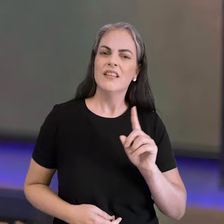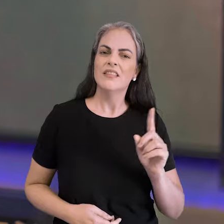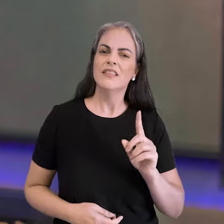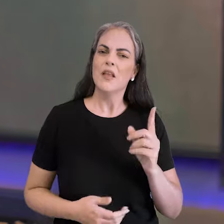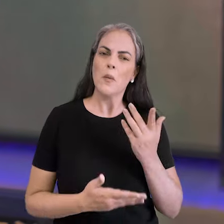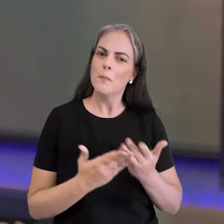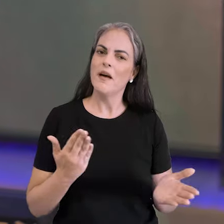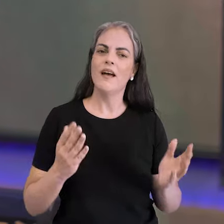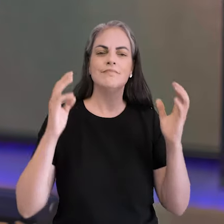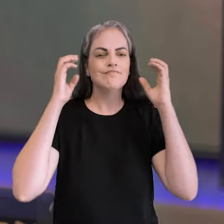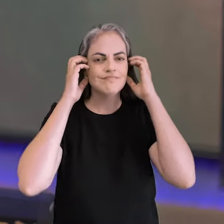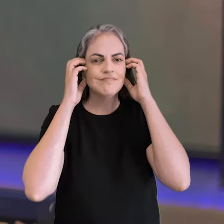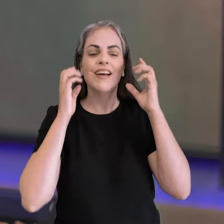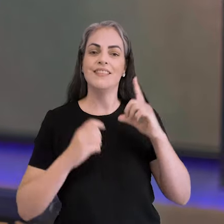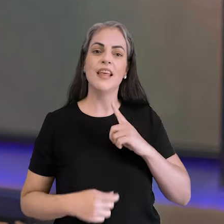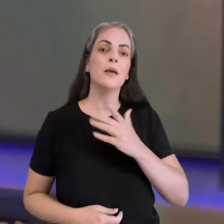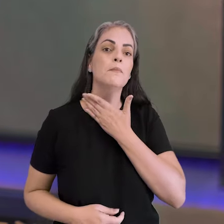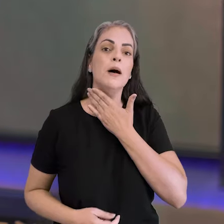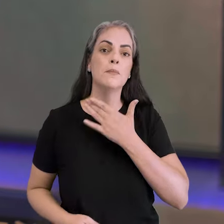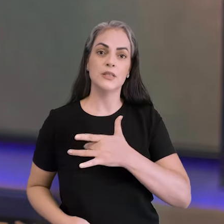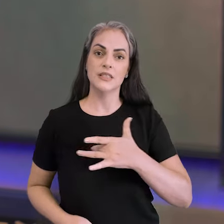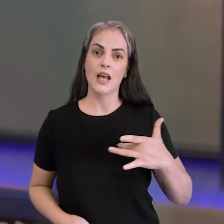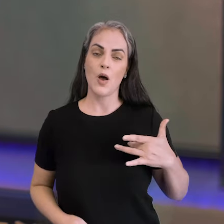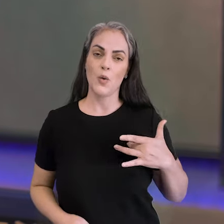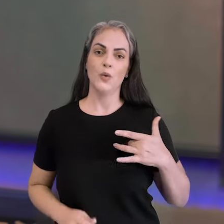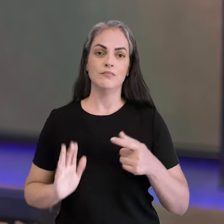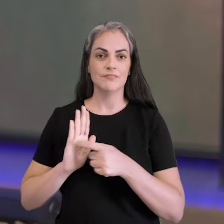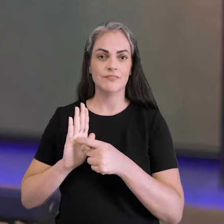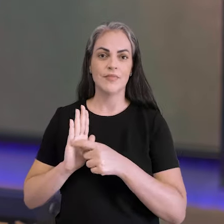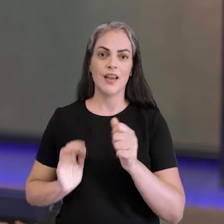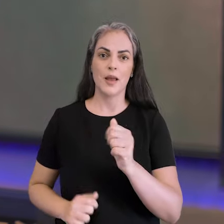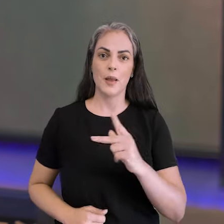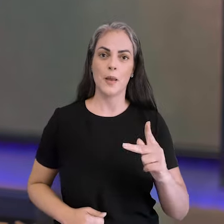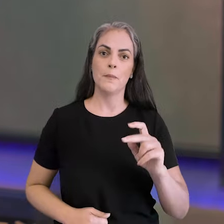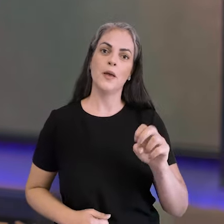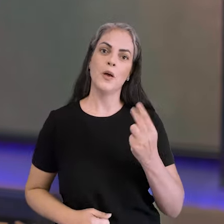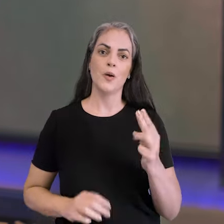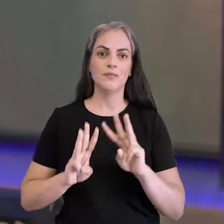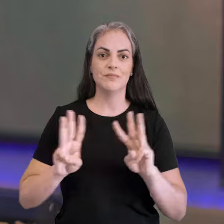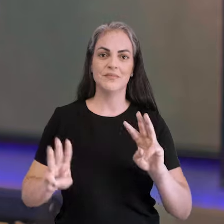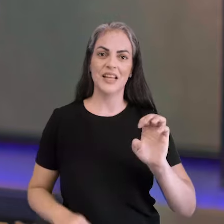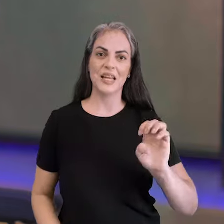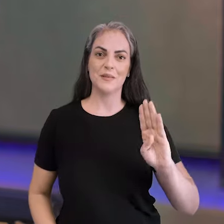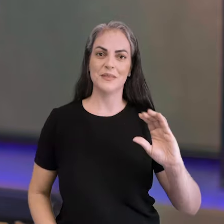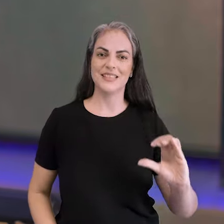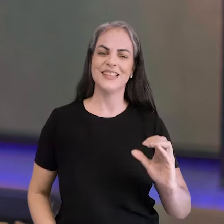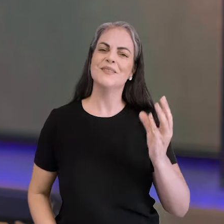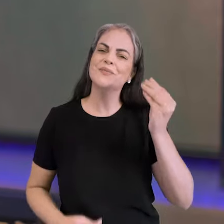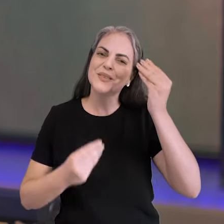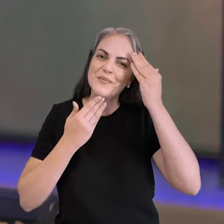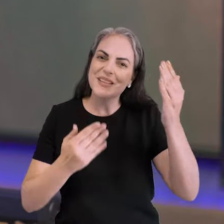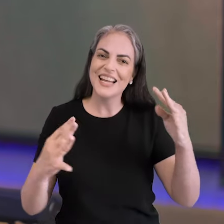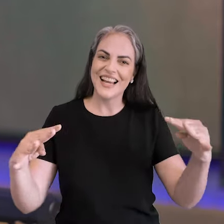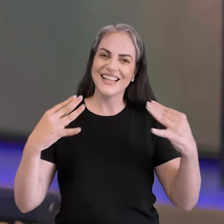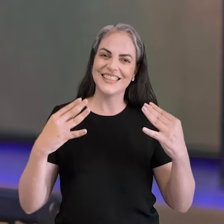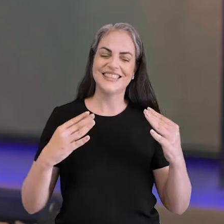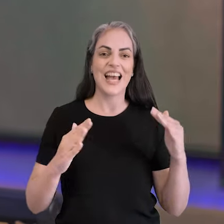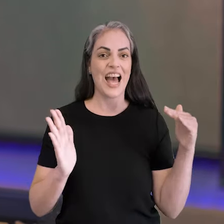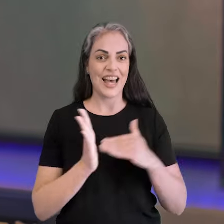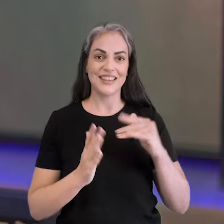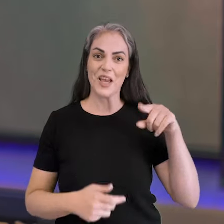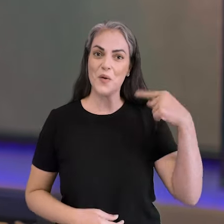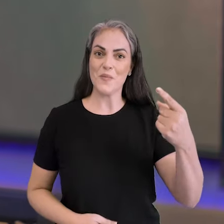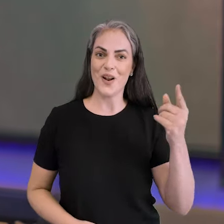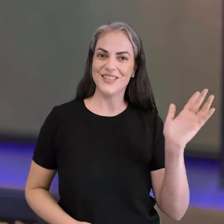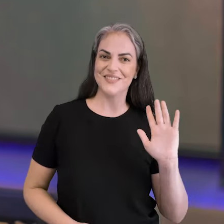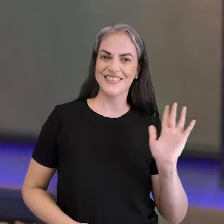deixe de ouvir o Papo Saúde disponível no Spotify e no site da EBC. Muito obrigada pela sua companhia. E a gente se